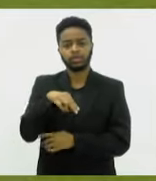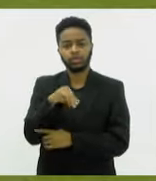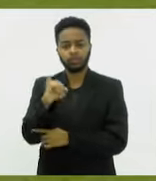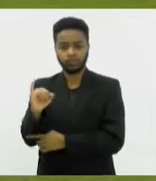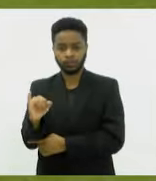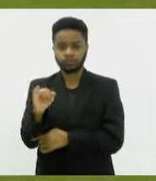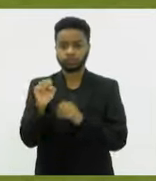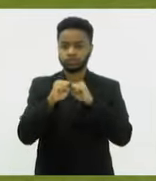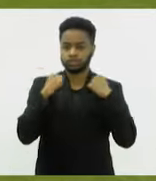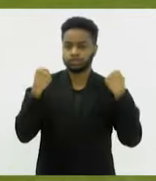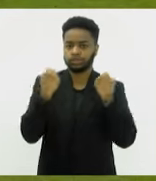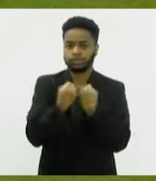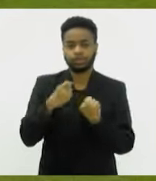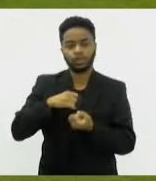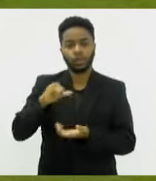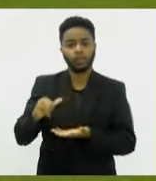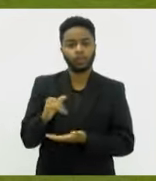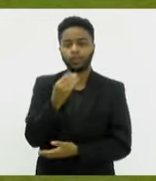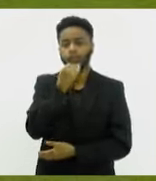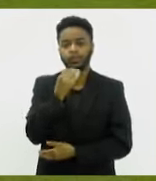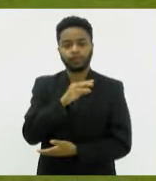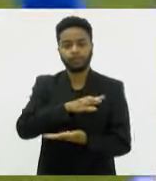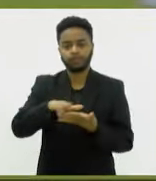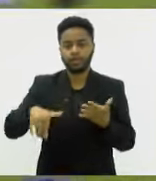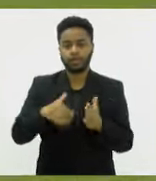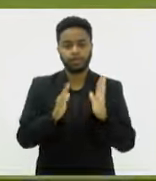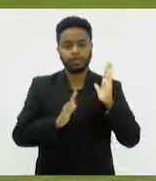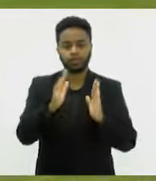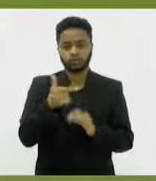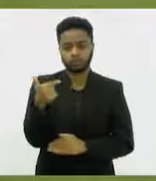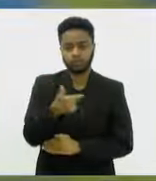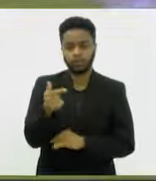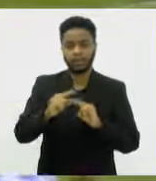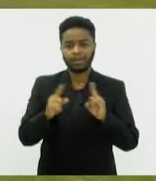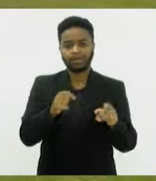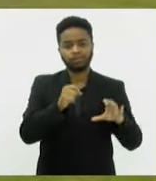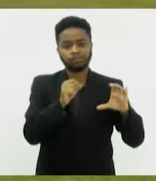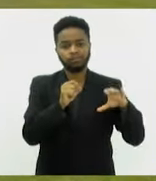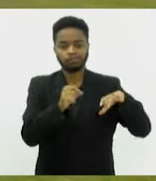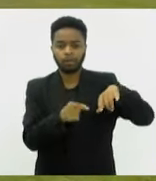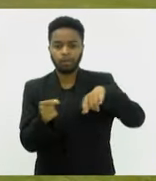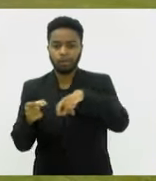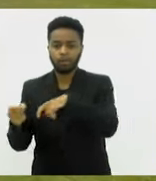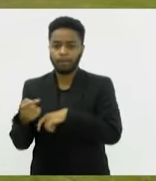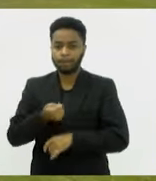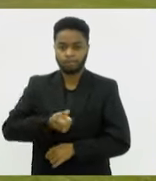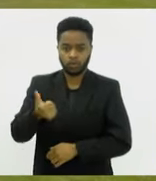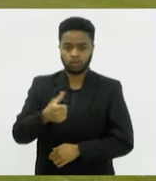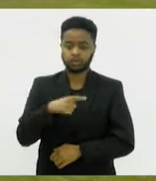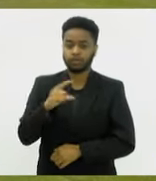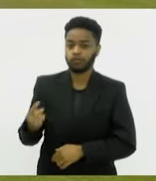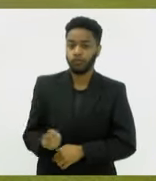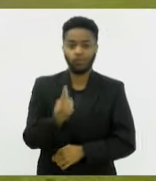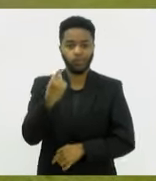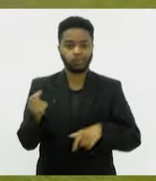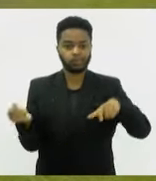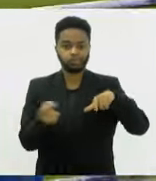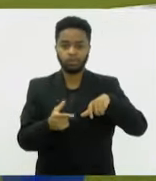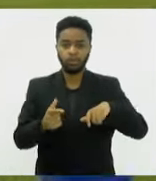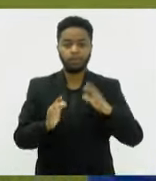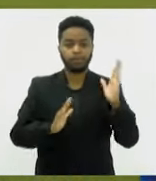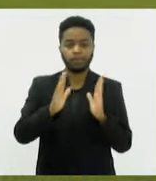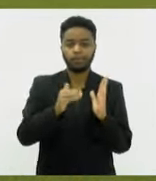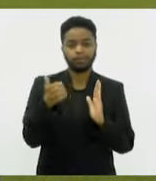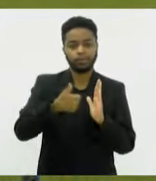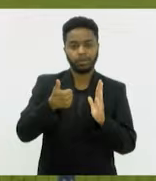com muitas oportunidades, principalmente na segunda etapa, mas com poucos gols. O único gol da partida foi marcado ainda no primeiro tempo.